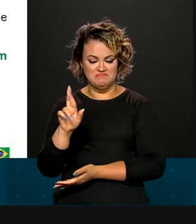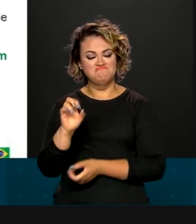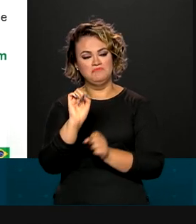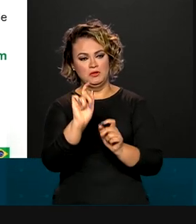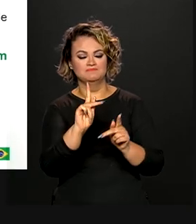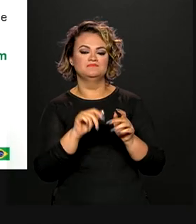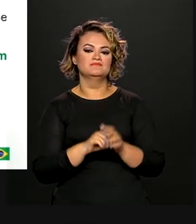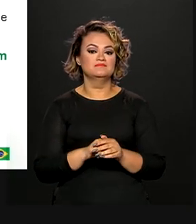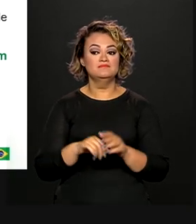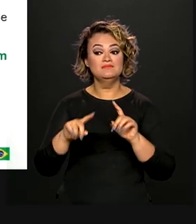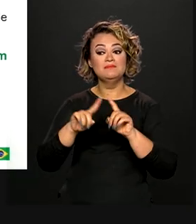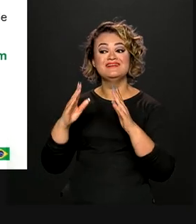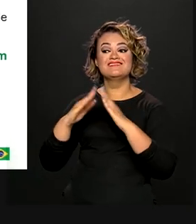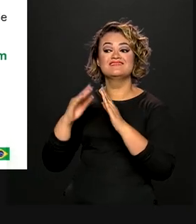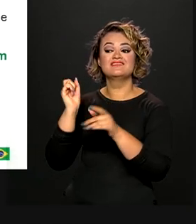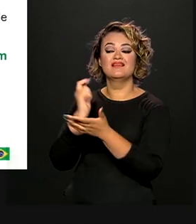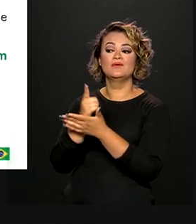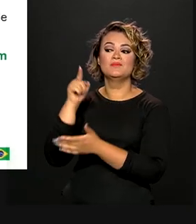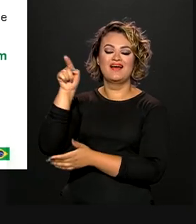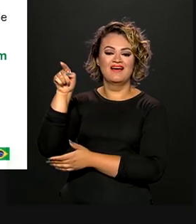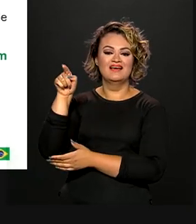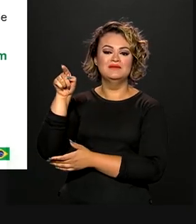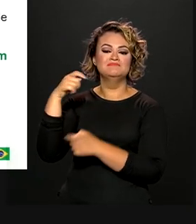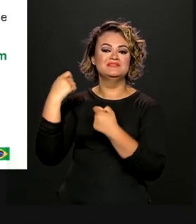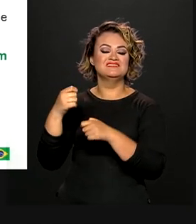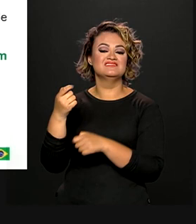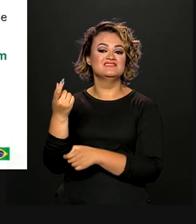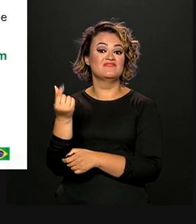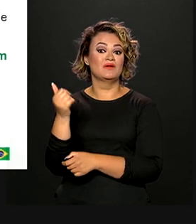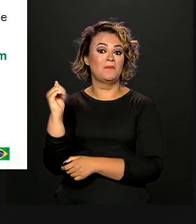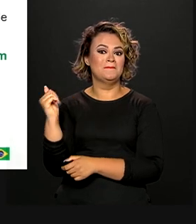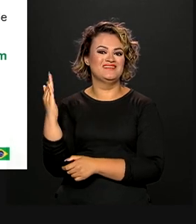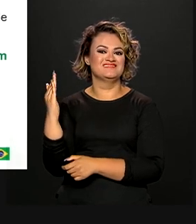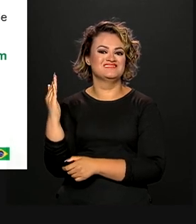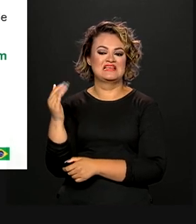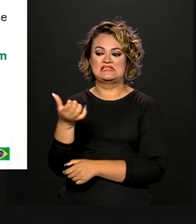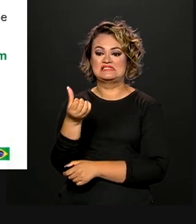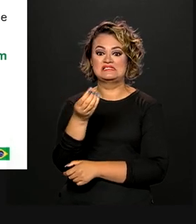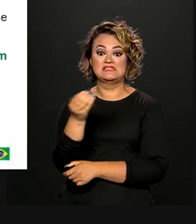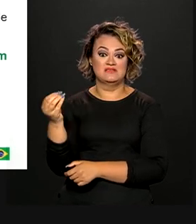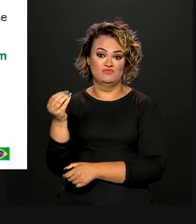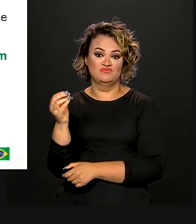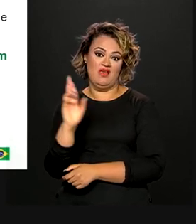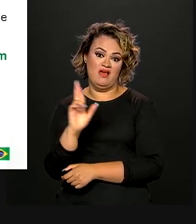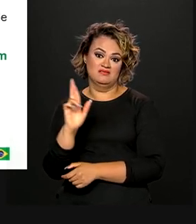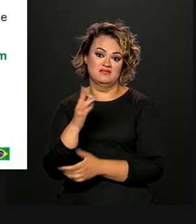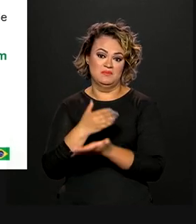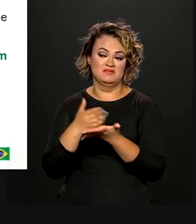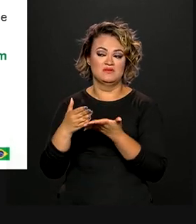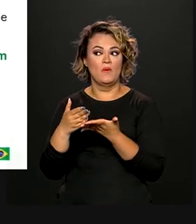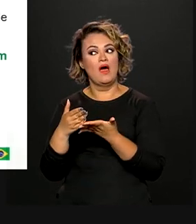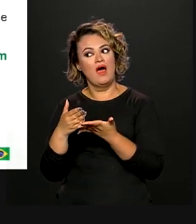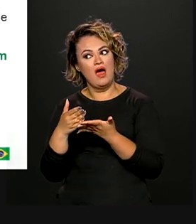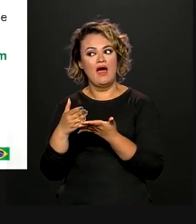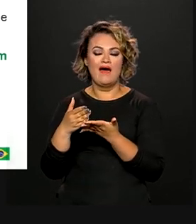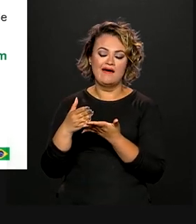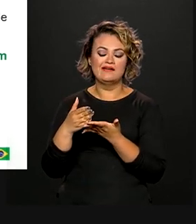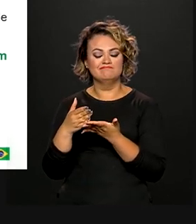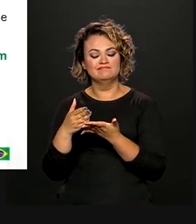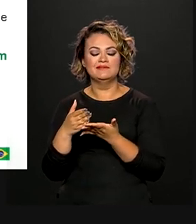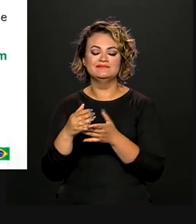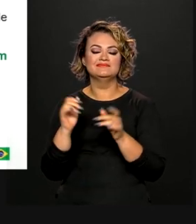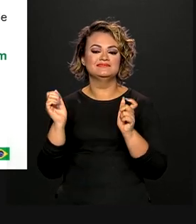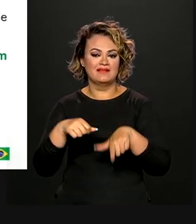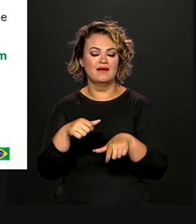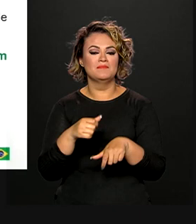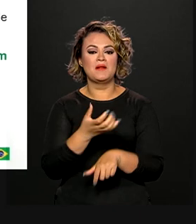deseja, ela teria que pegar um financiamento e que a prestação sairia por R$ 600. Então, a partir dessa medida, ela